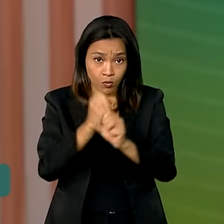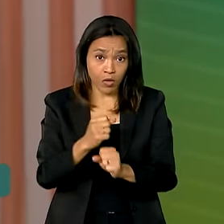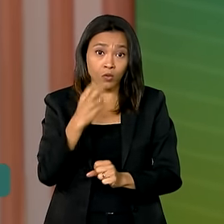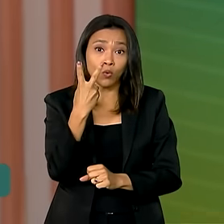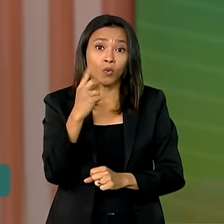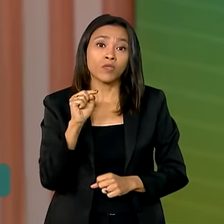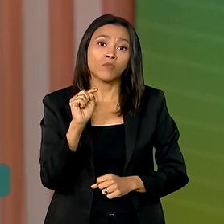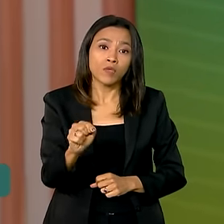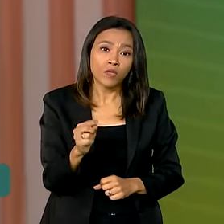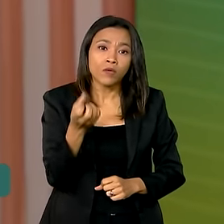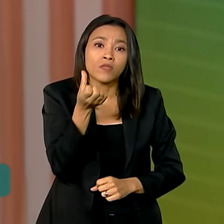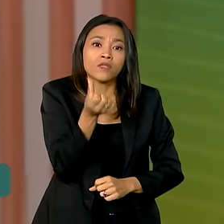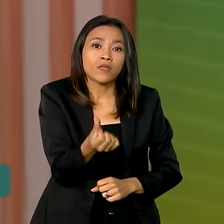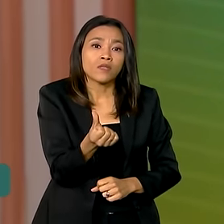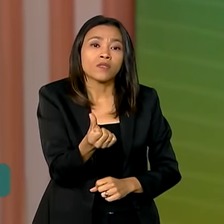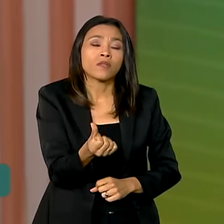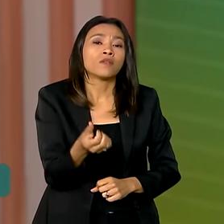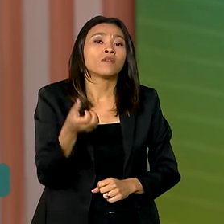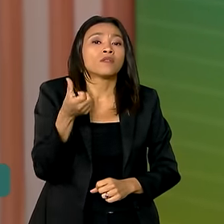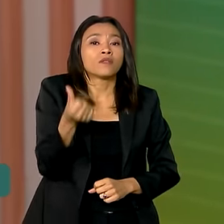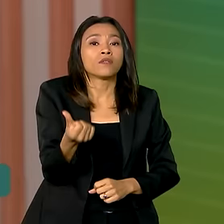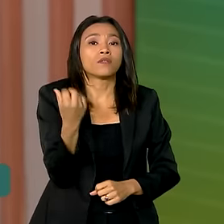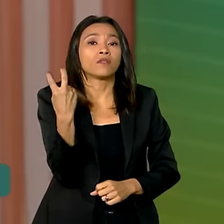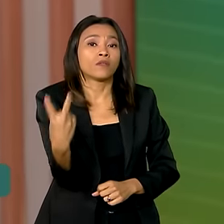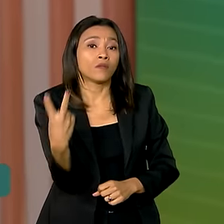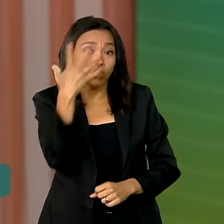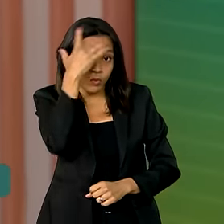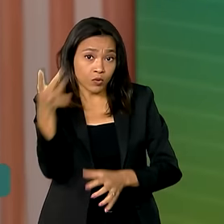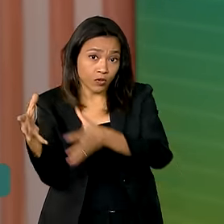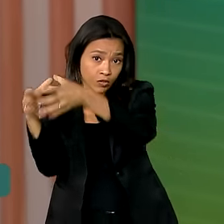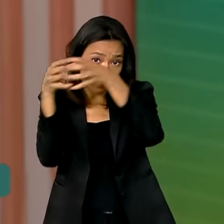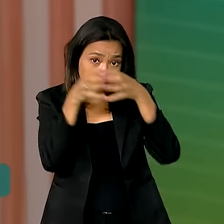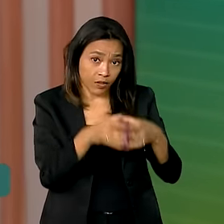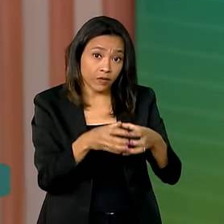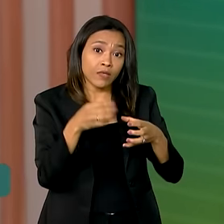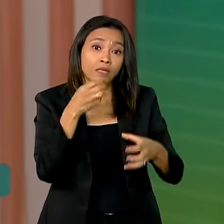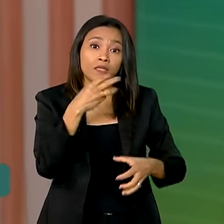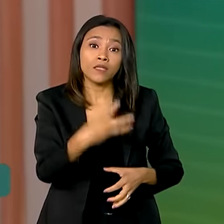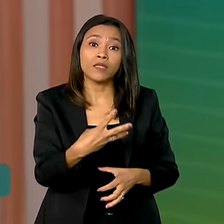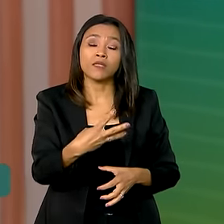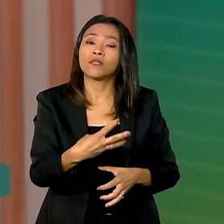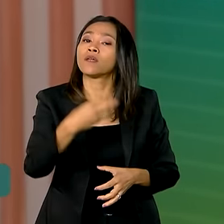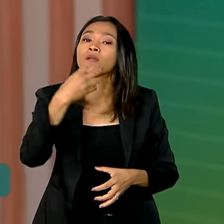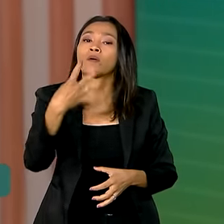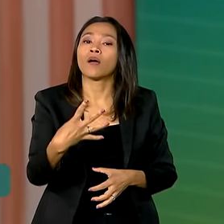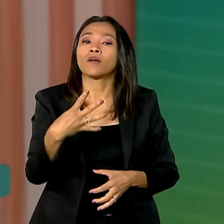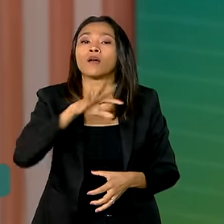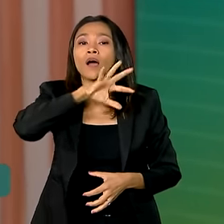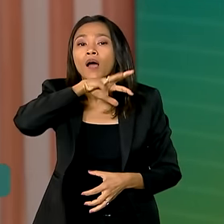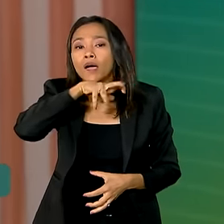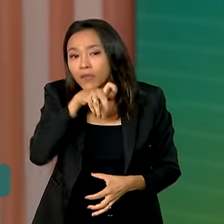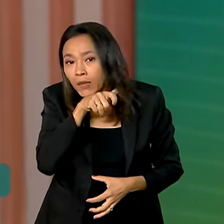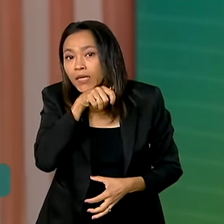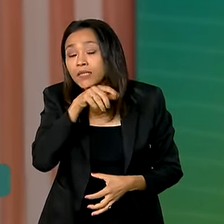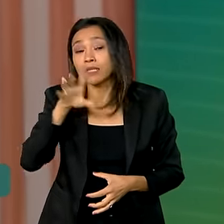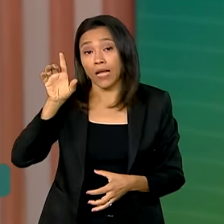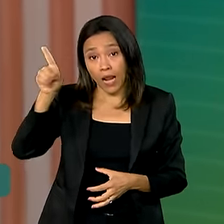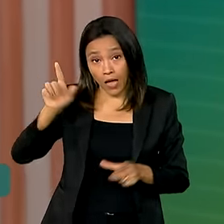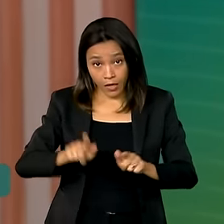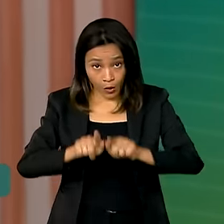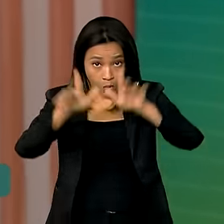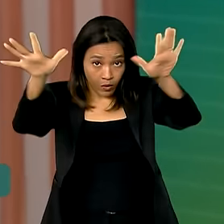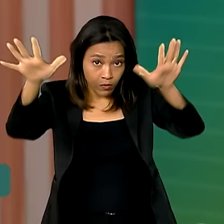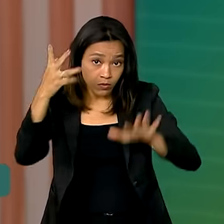.662 pessoas e 34 animais de estimação. No aeroporto de Guarulhos, os